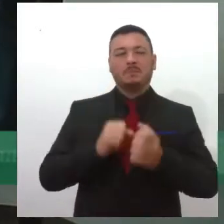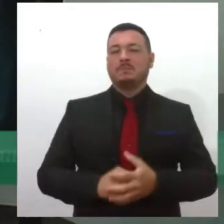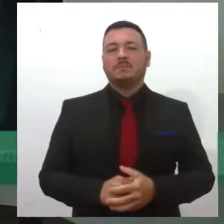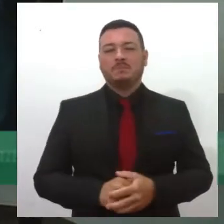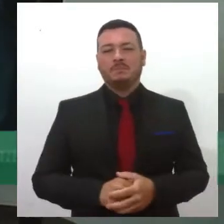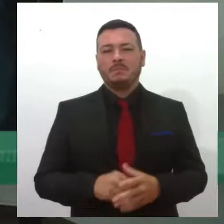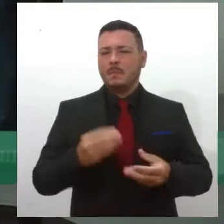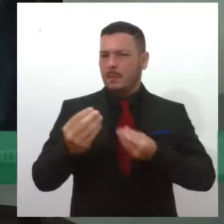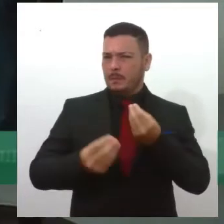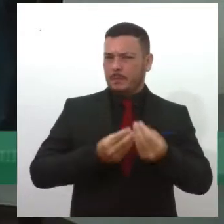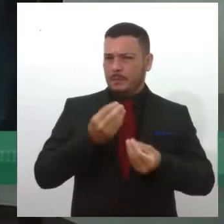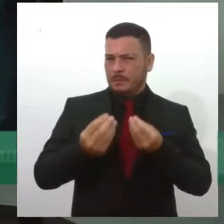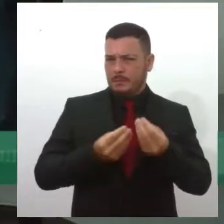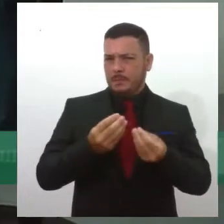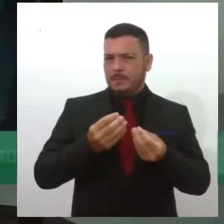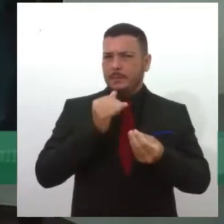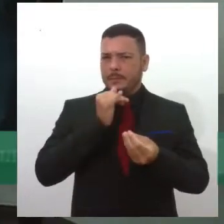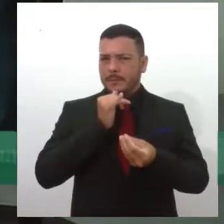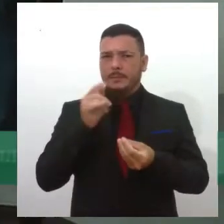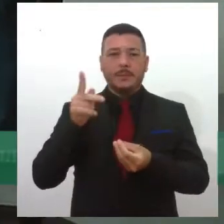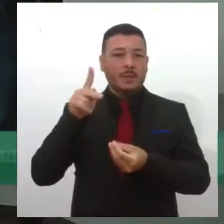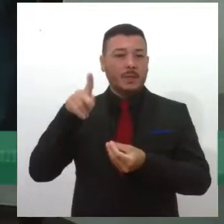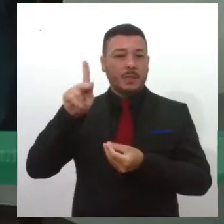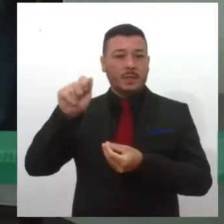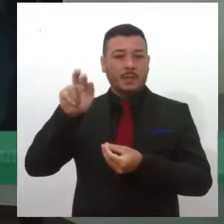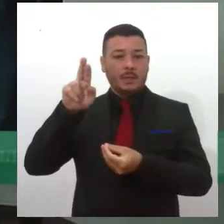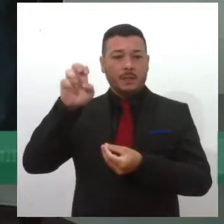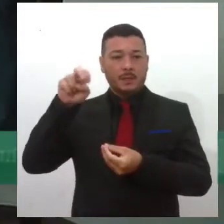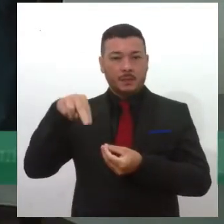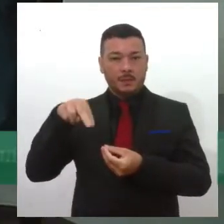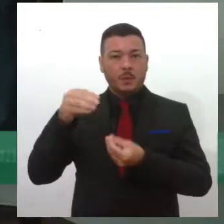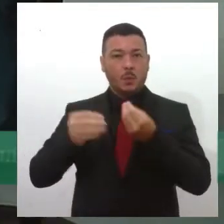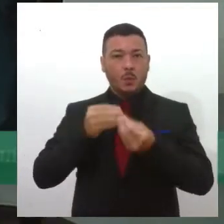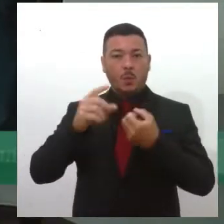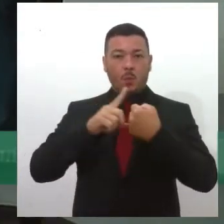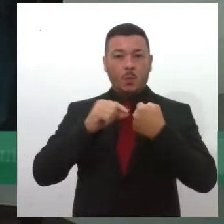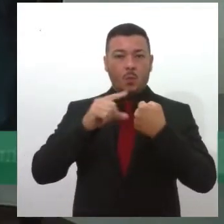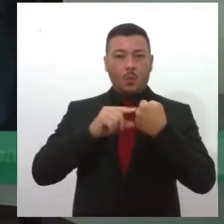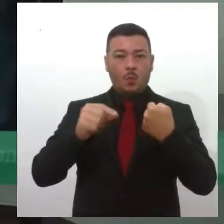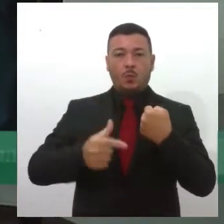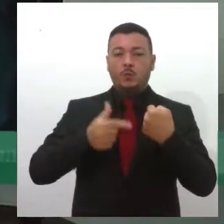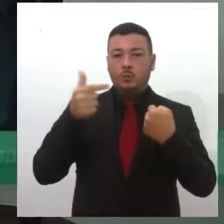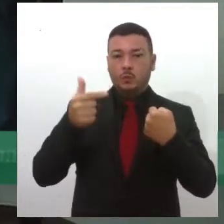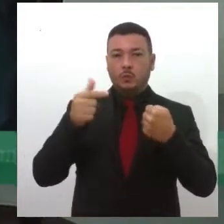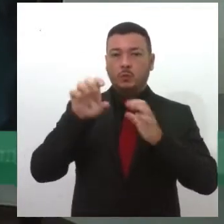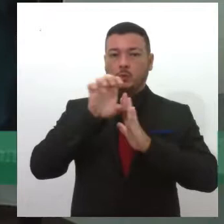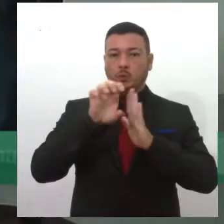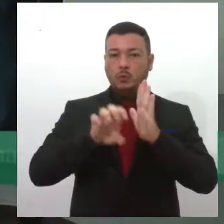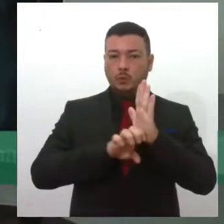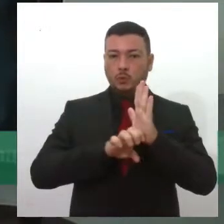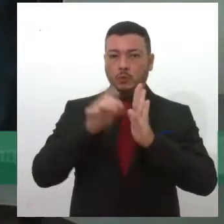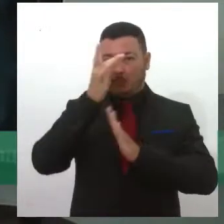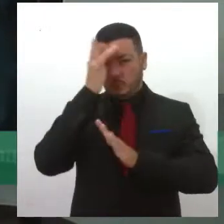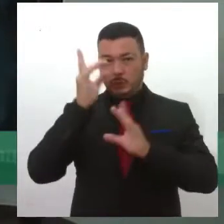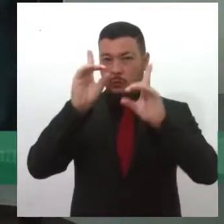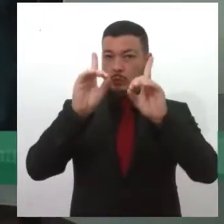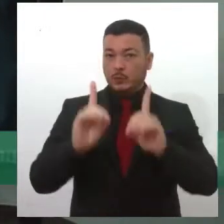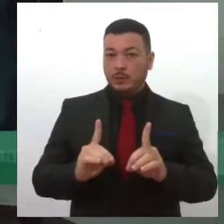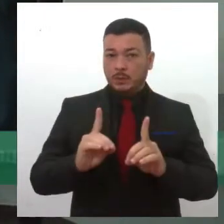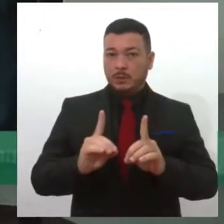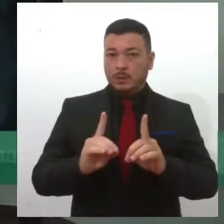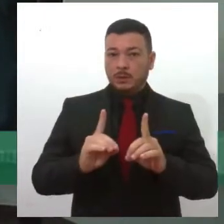Como é, primeiro para a Karen, né? Como é que o artigo, né? Segundo do Estatuto da Pessoa com Deficiência,